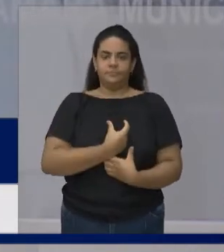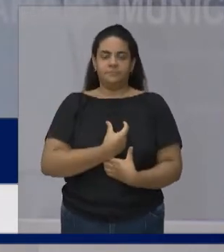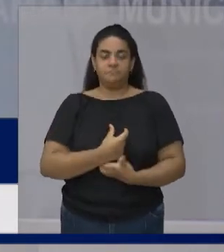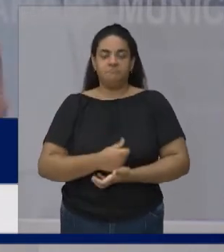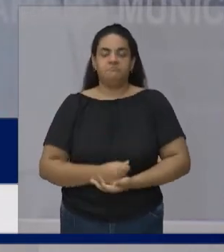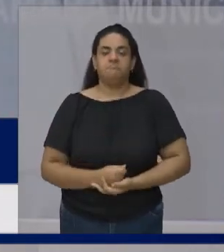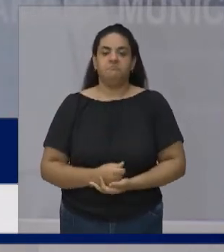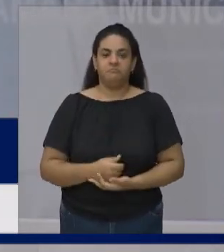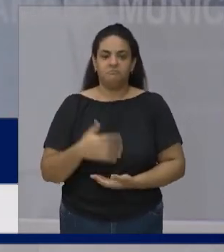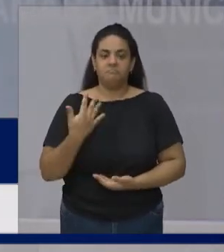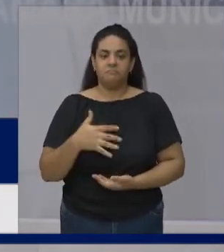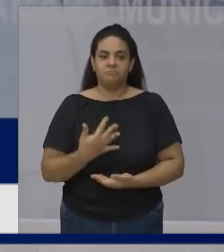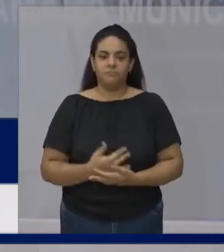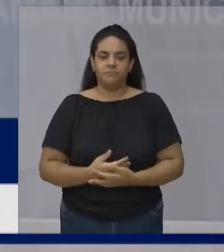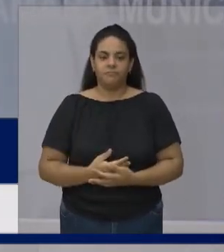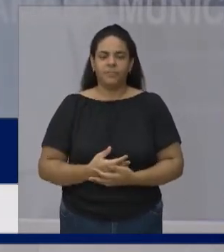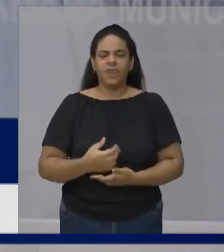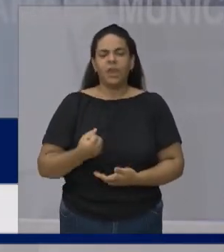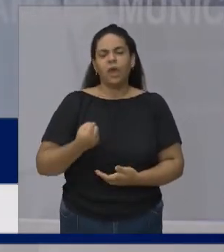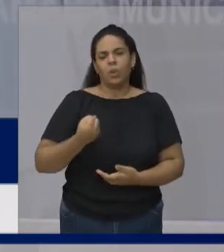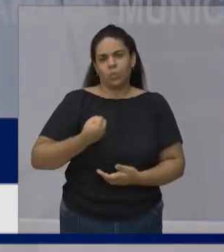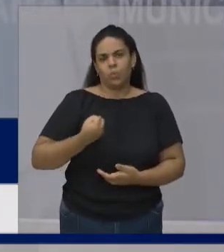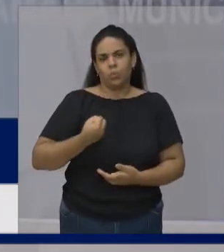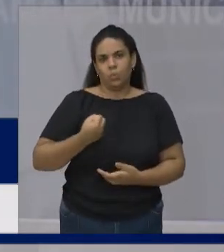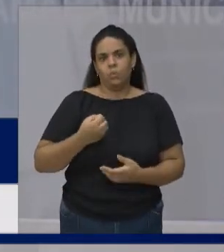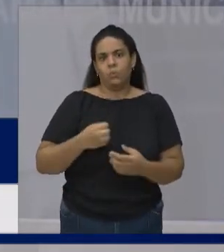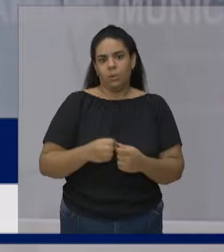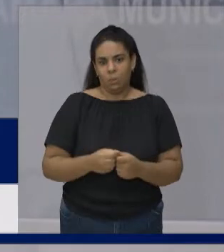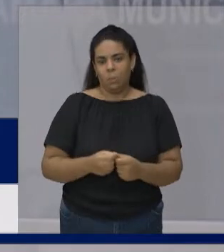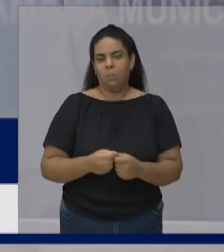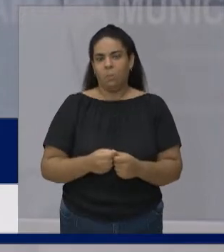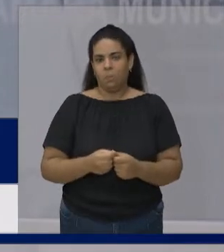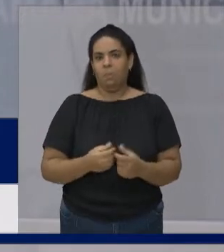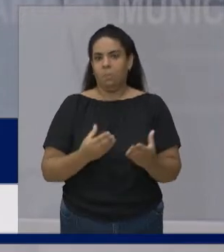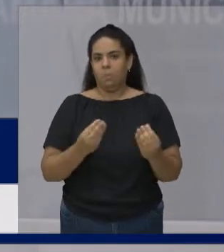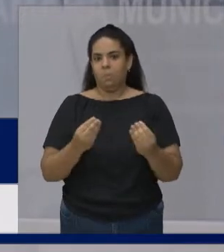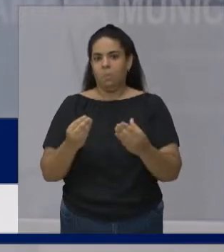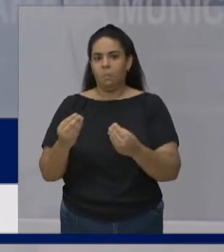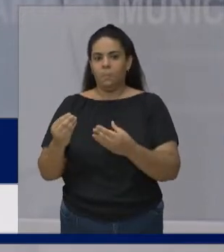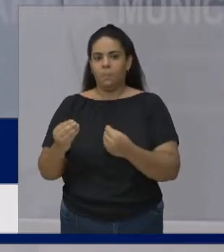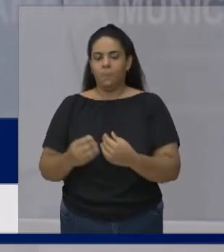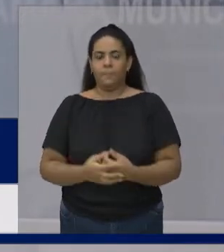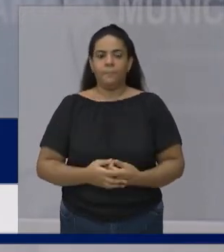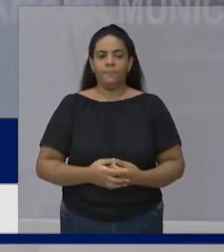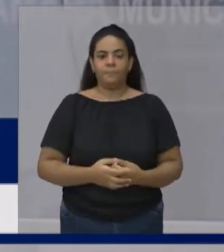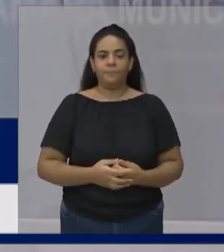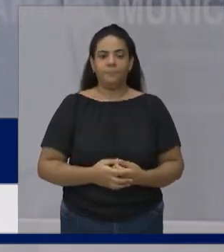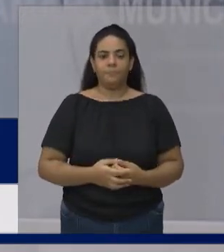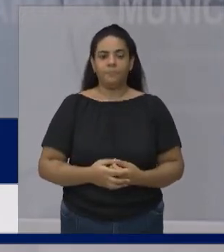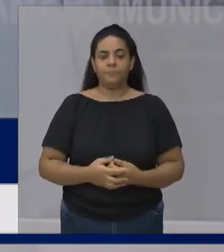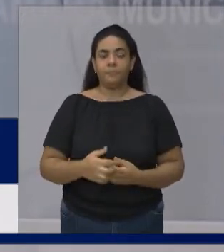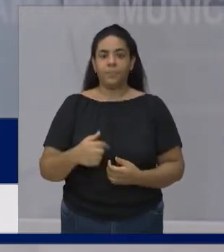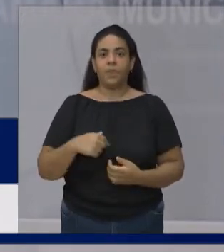É um número expressivo Eu tenho um troféu chamado Laureus Que é o Oscar do esporte